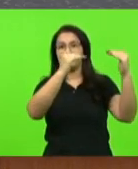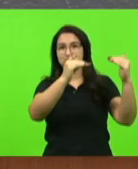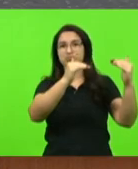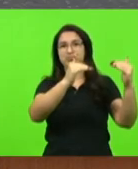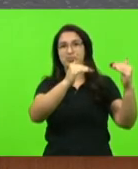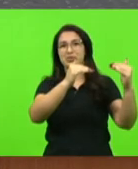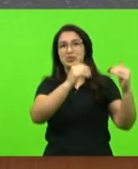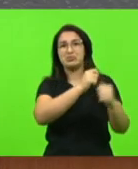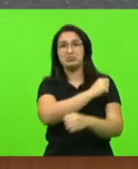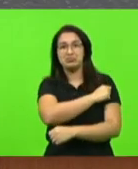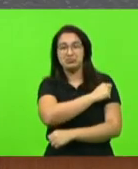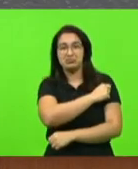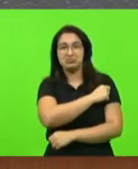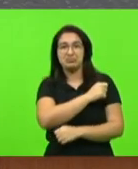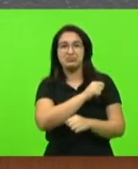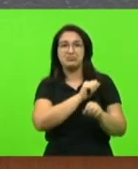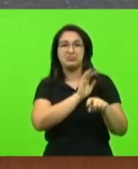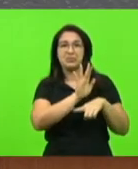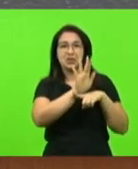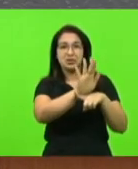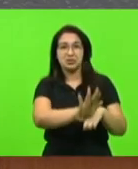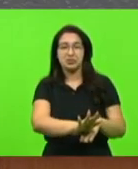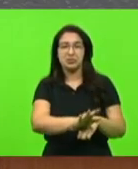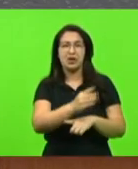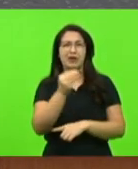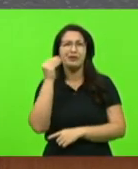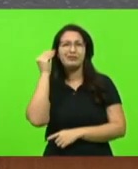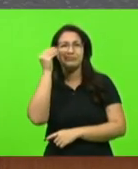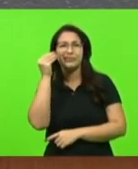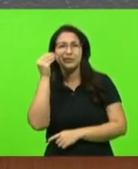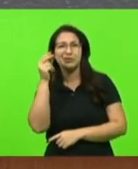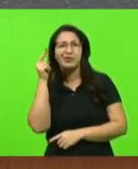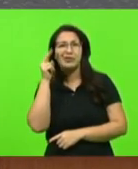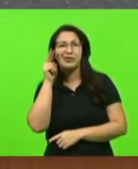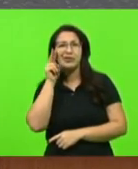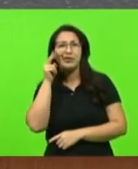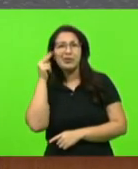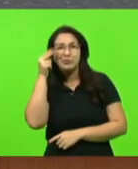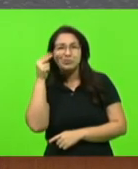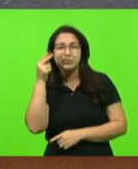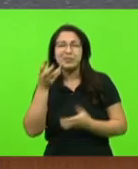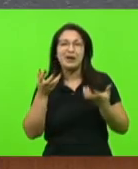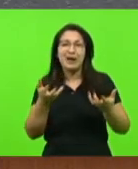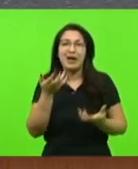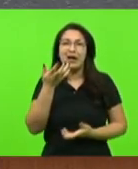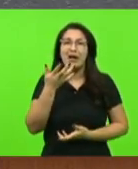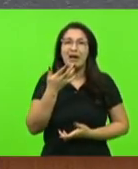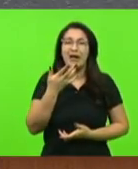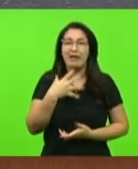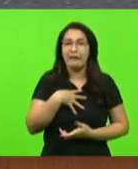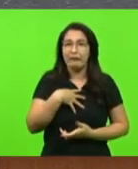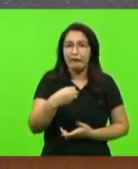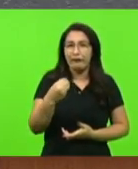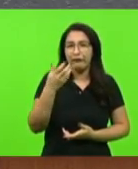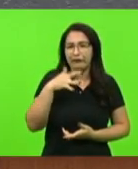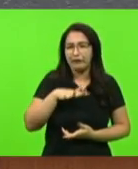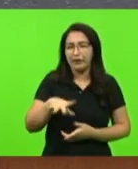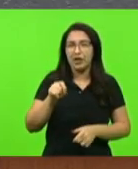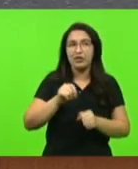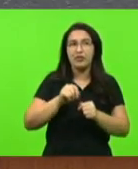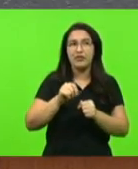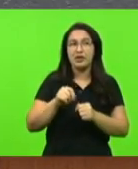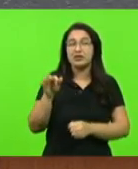Qual é o sonho? O sonho do pai e da mãe de que tenha um filho e que possa fazer uma faculdade,